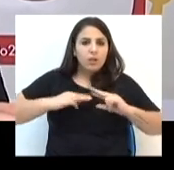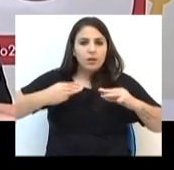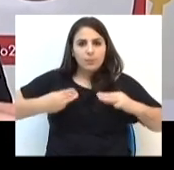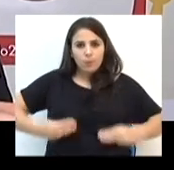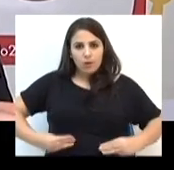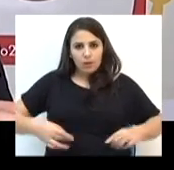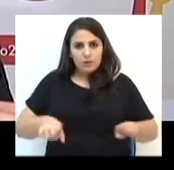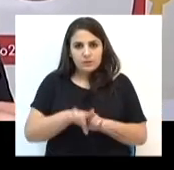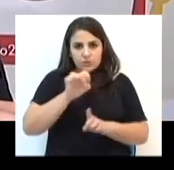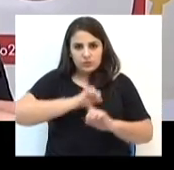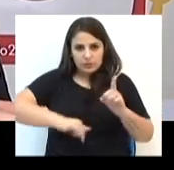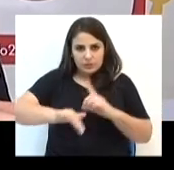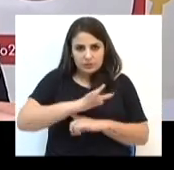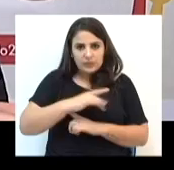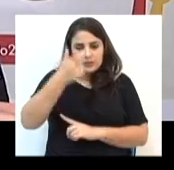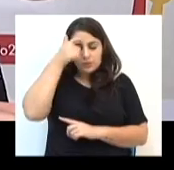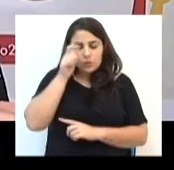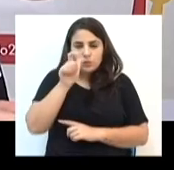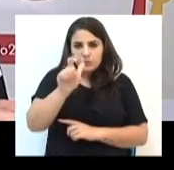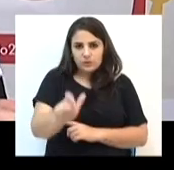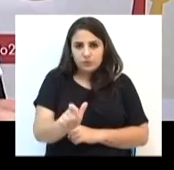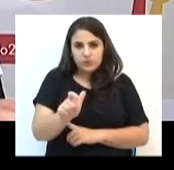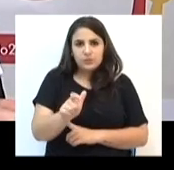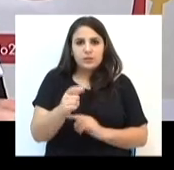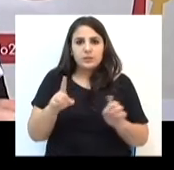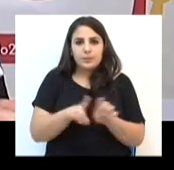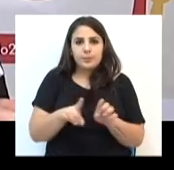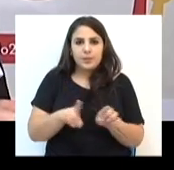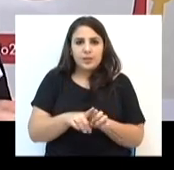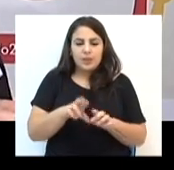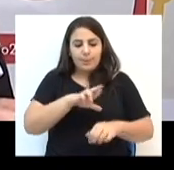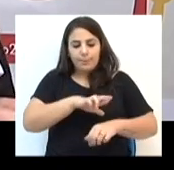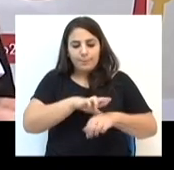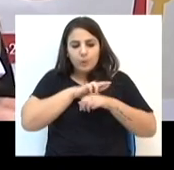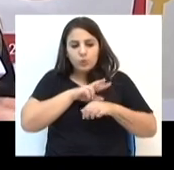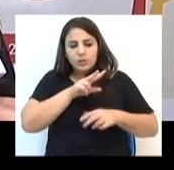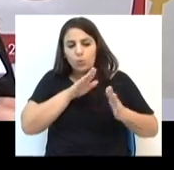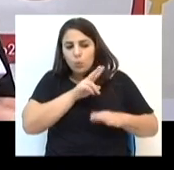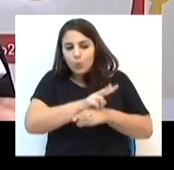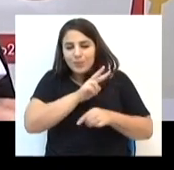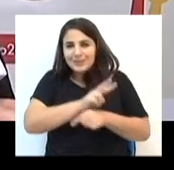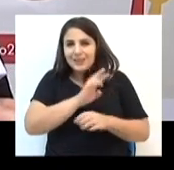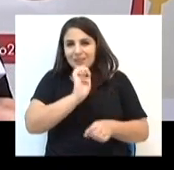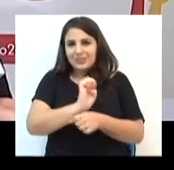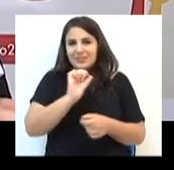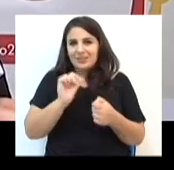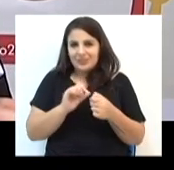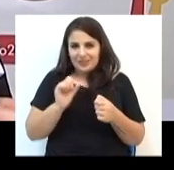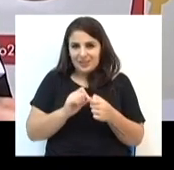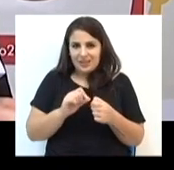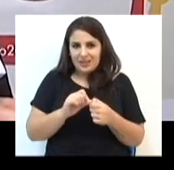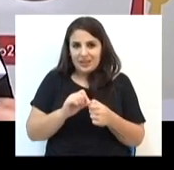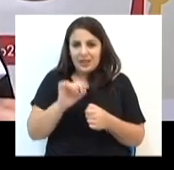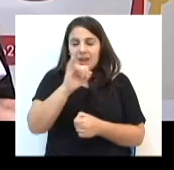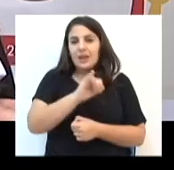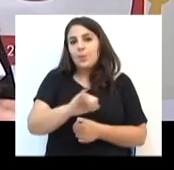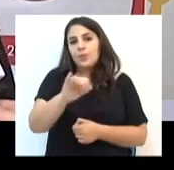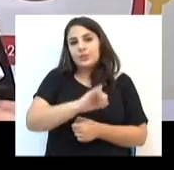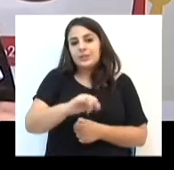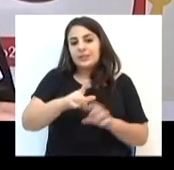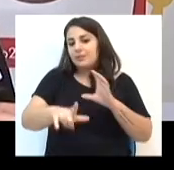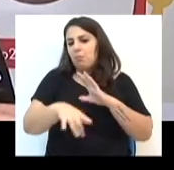pessoais ou morais, a sociedade tem que se conscientizar que a proteção que o Estado tem que conceder às pessoas